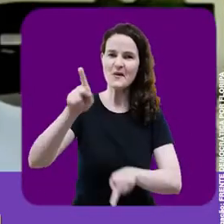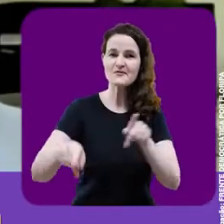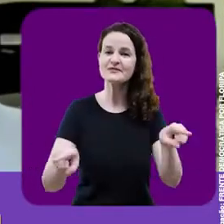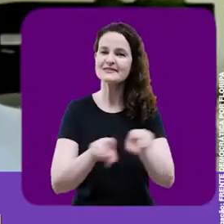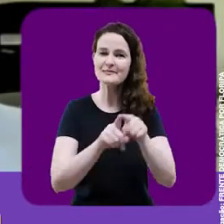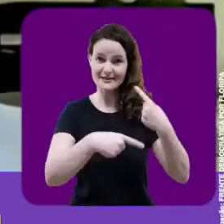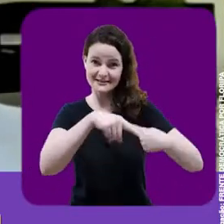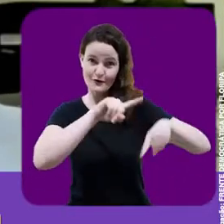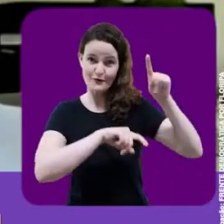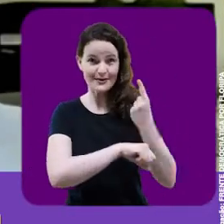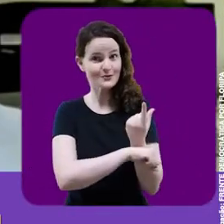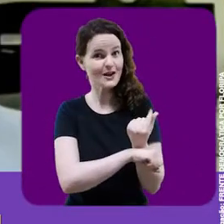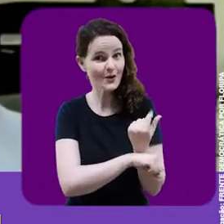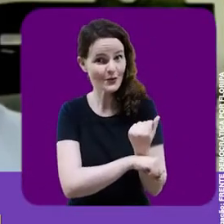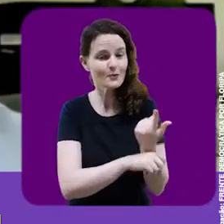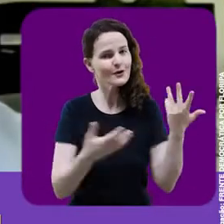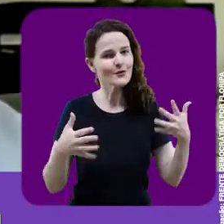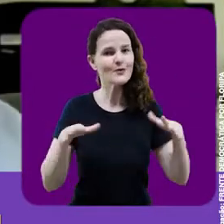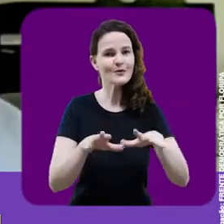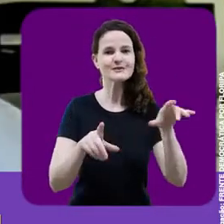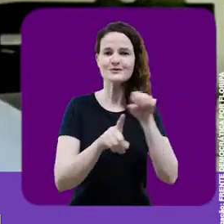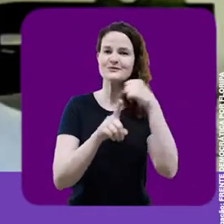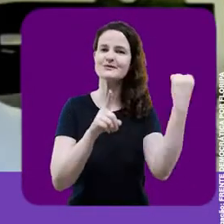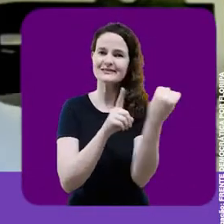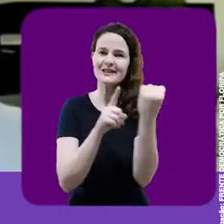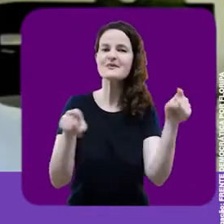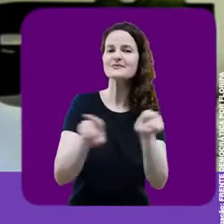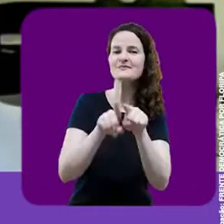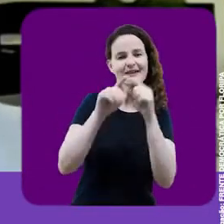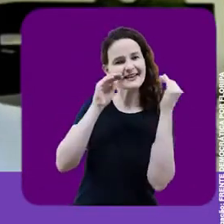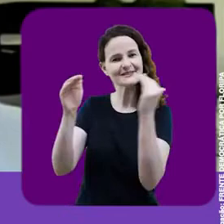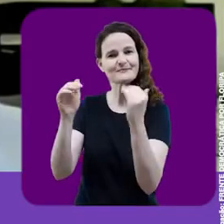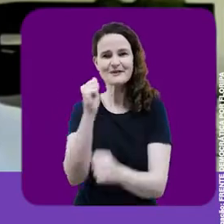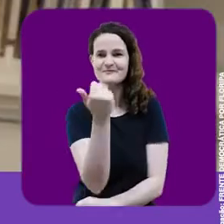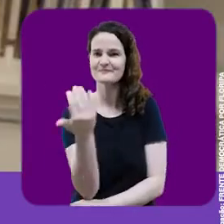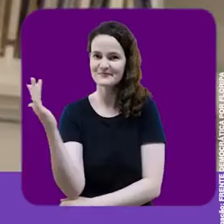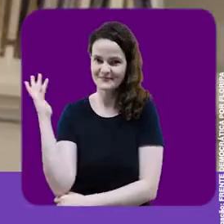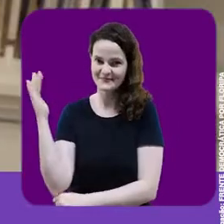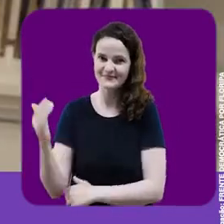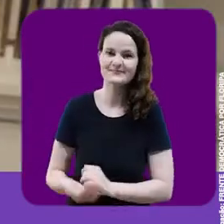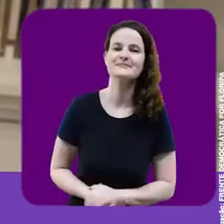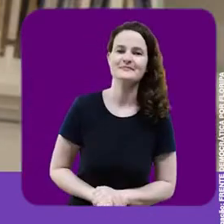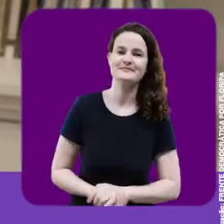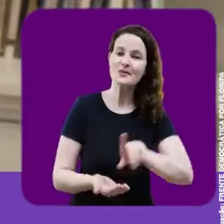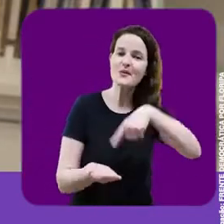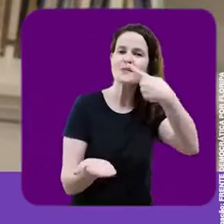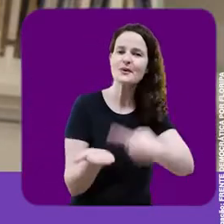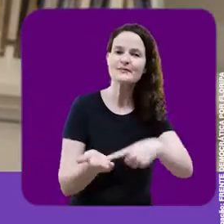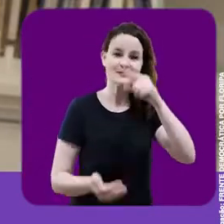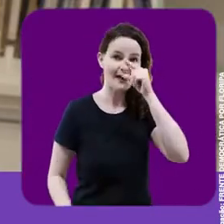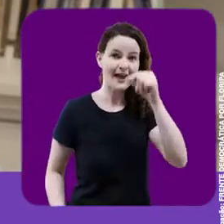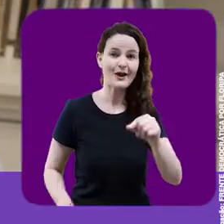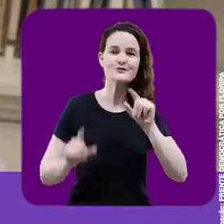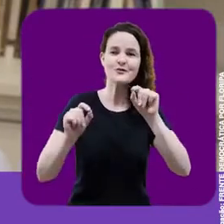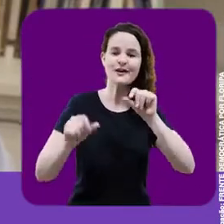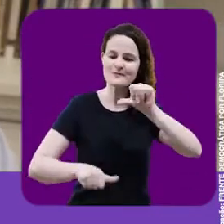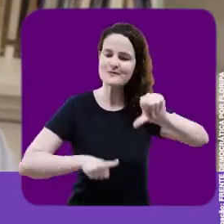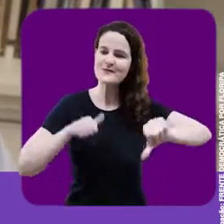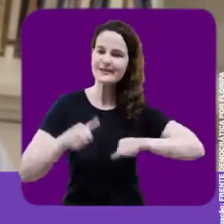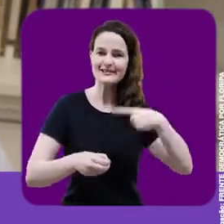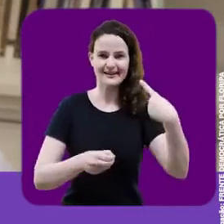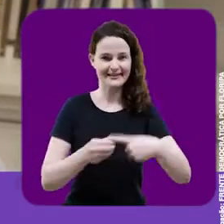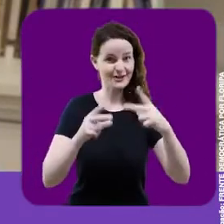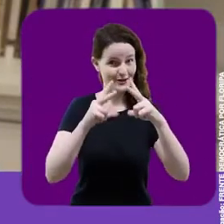e o desenvolvimento econômico, com inclusão social e respeito ao meio ambiente. Nosso compromisso é transformar